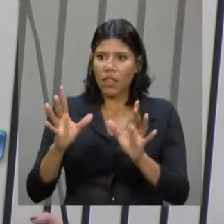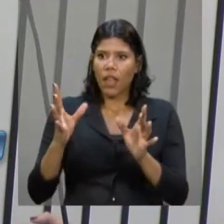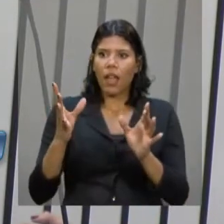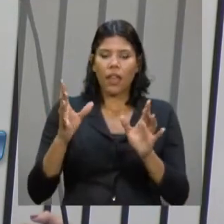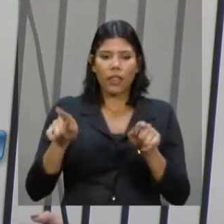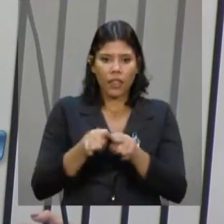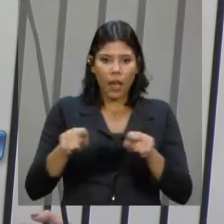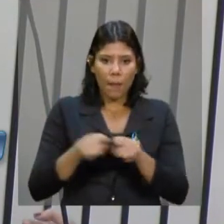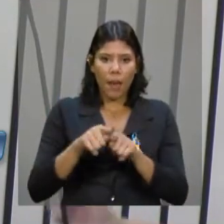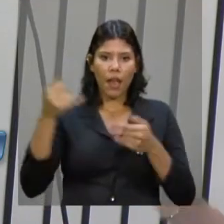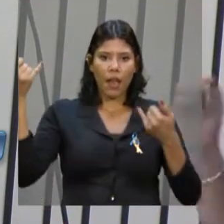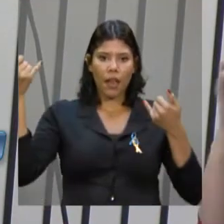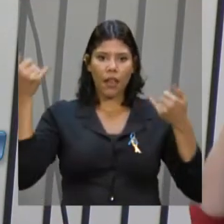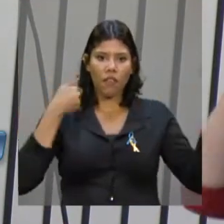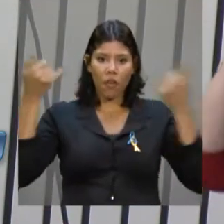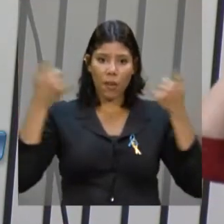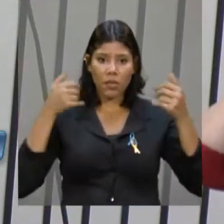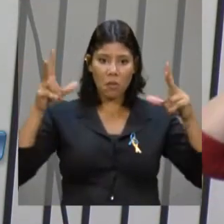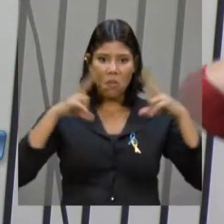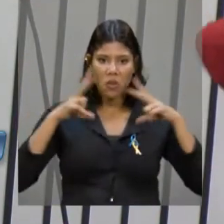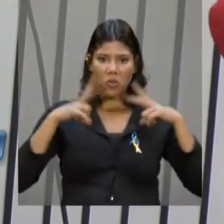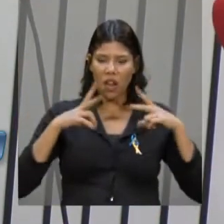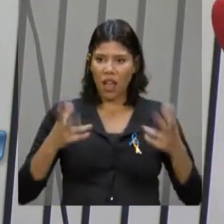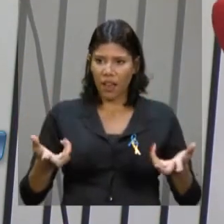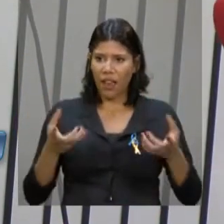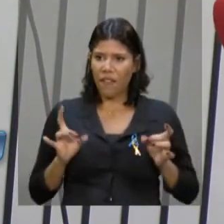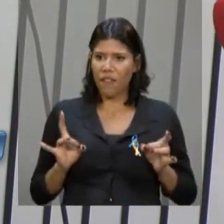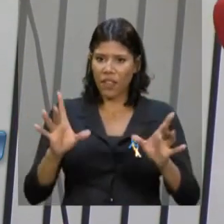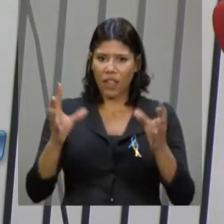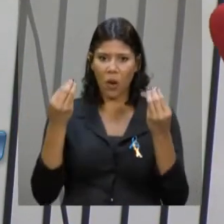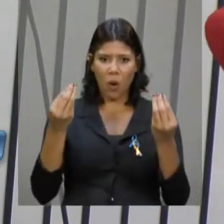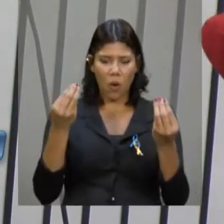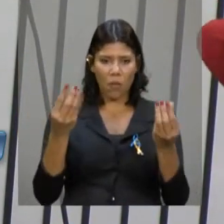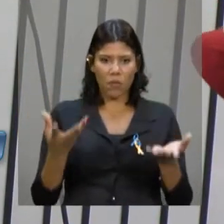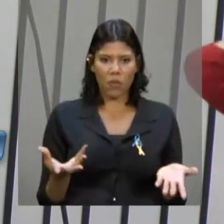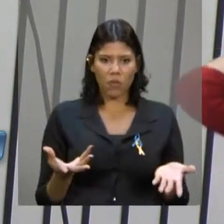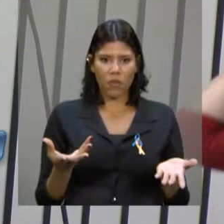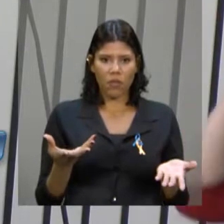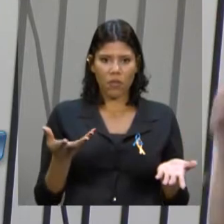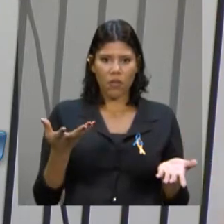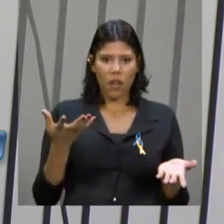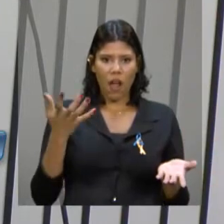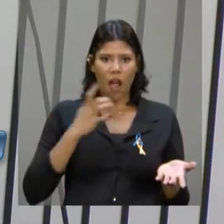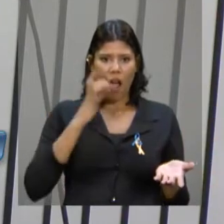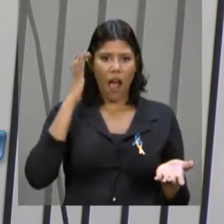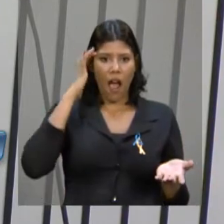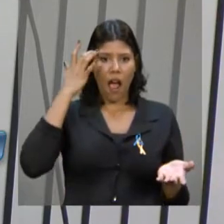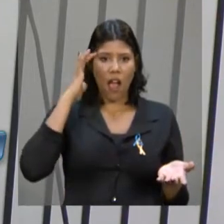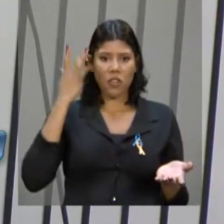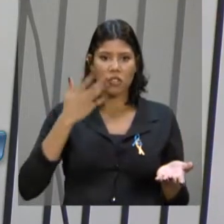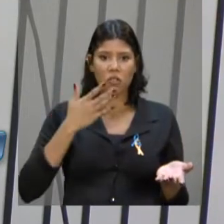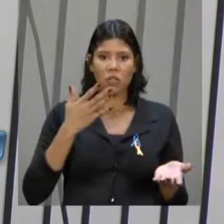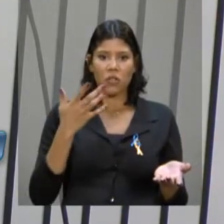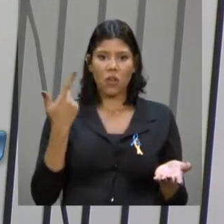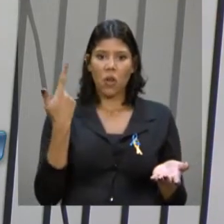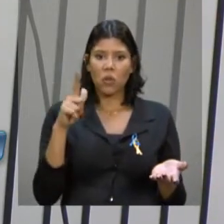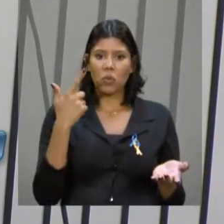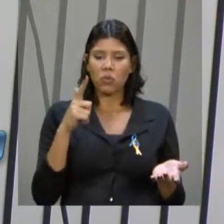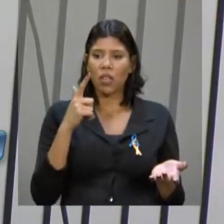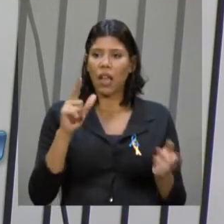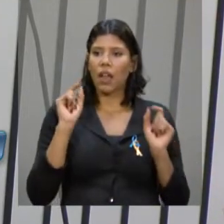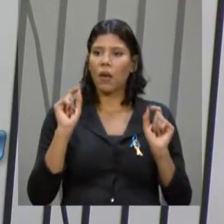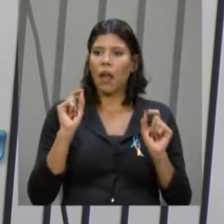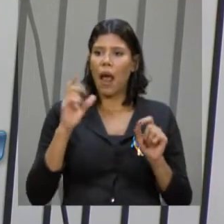gente que não tem compromisso com a pátria. É para lá de uma questão ideológica, na minha opinião. Isso é de gente que tem coragem de trair a pátria.